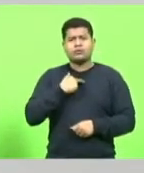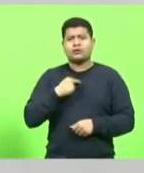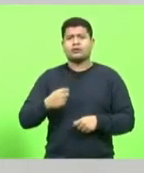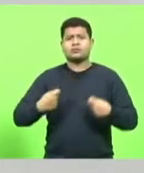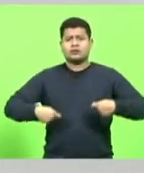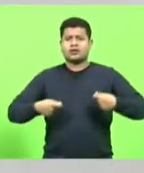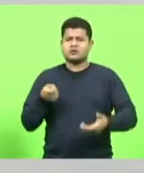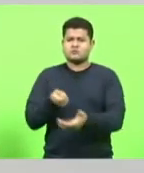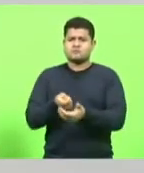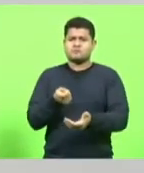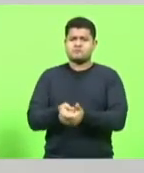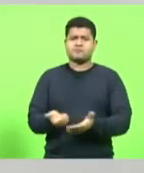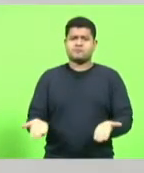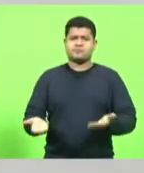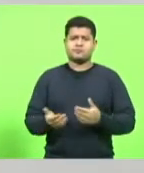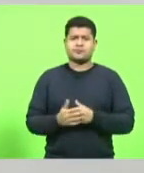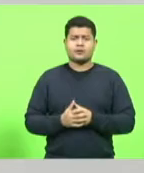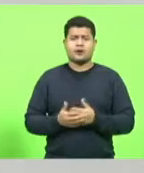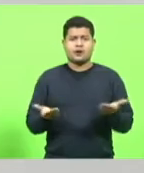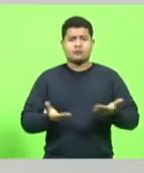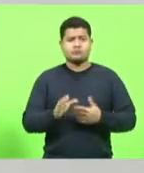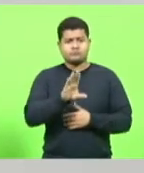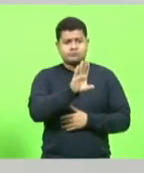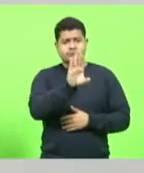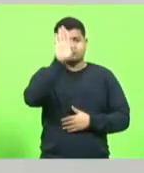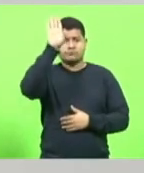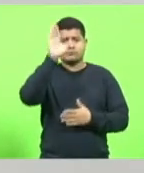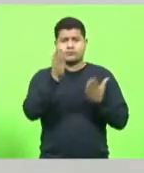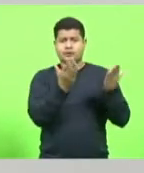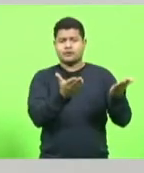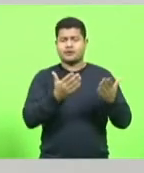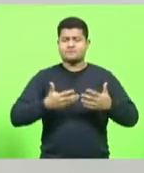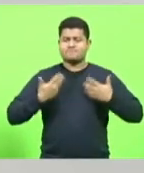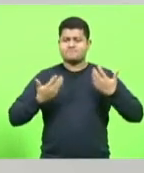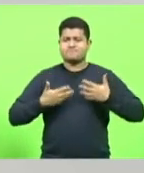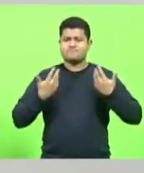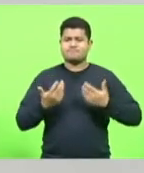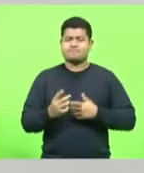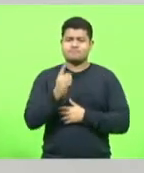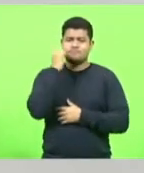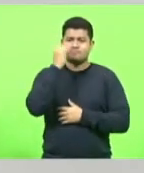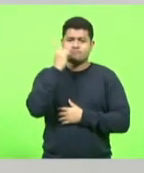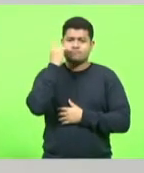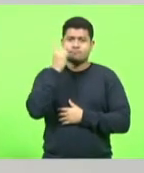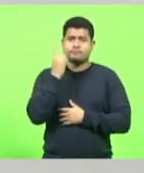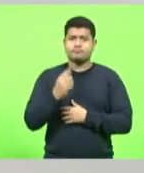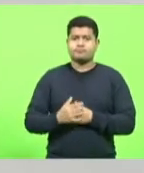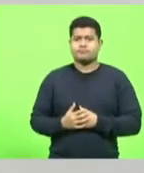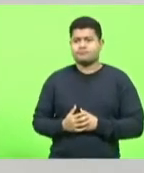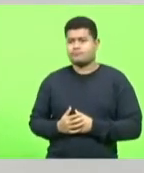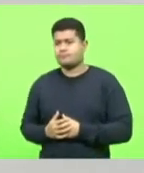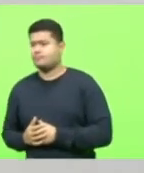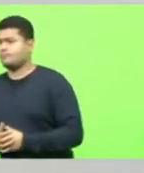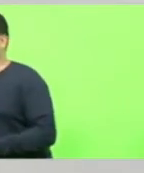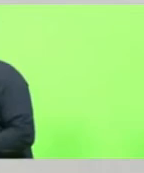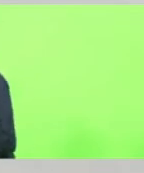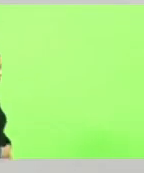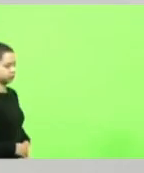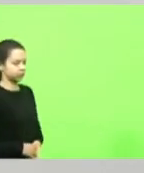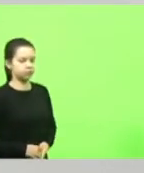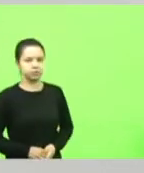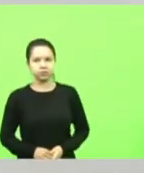eu ouço a deputada com muita alegria a deputada Marlene Fengler